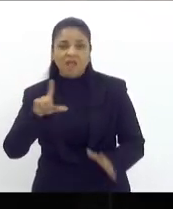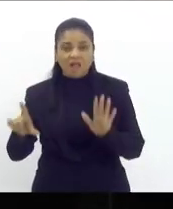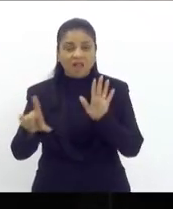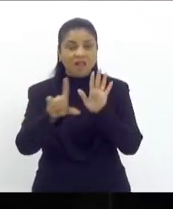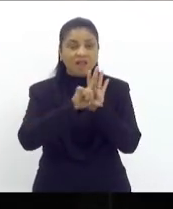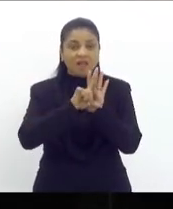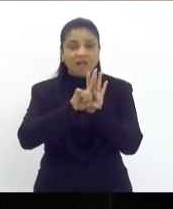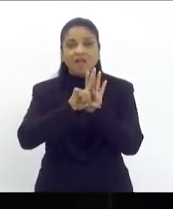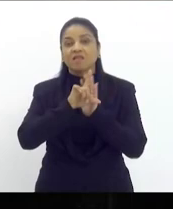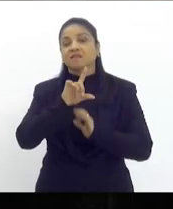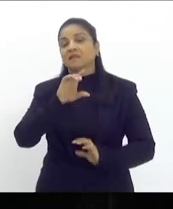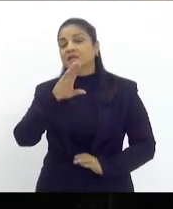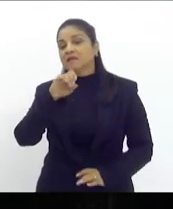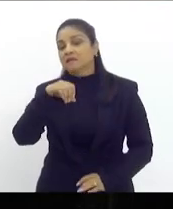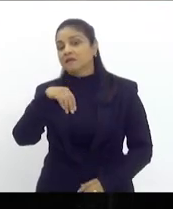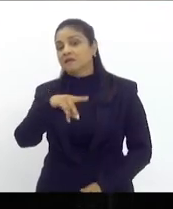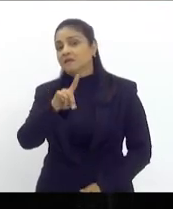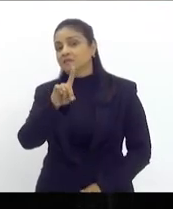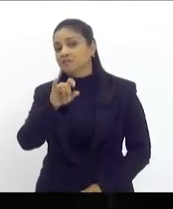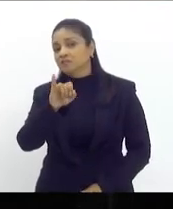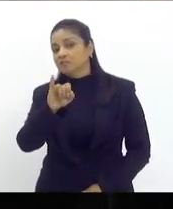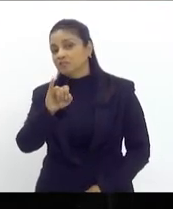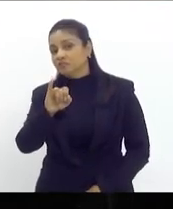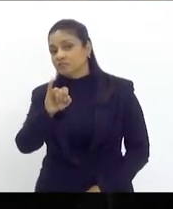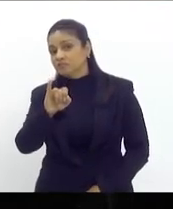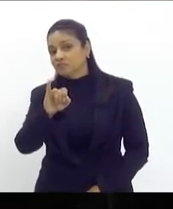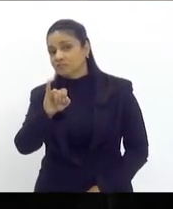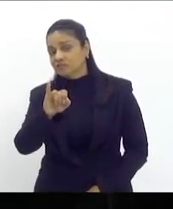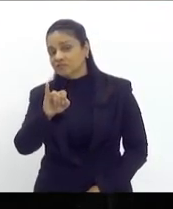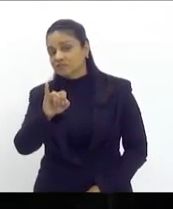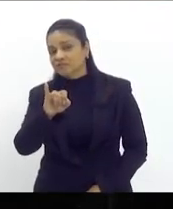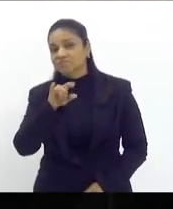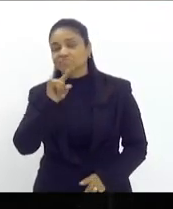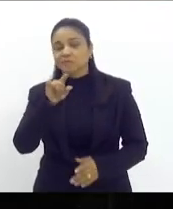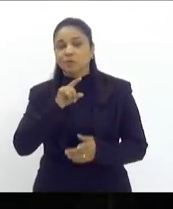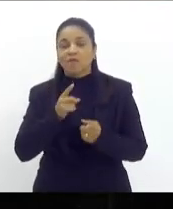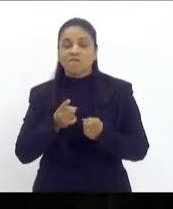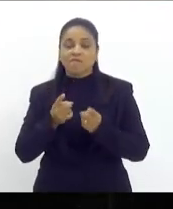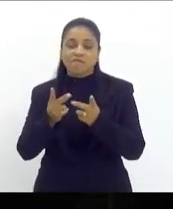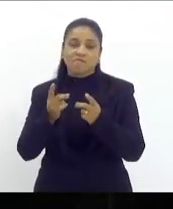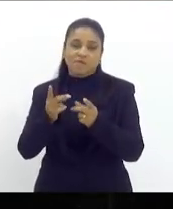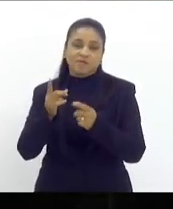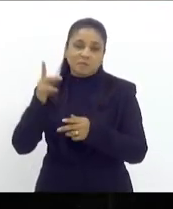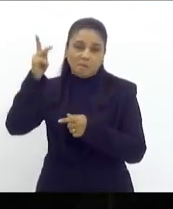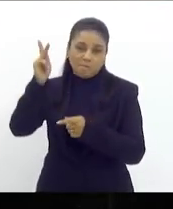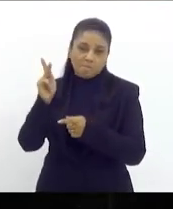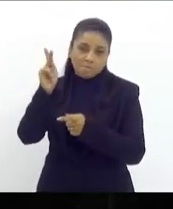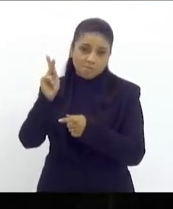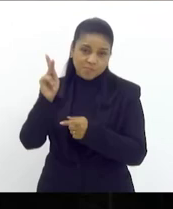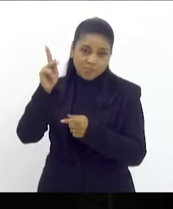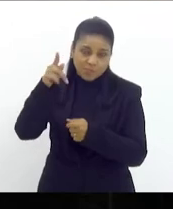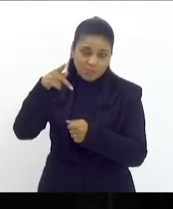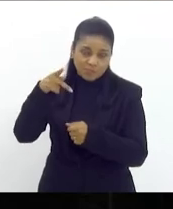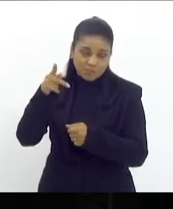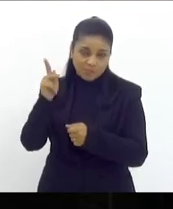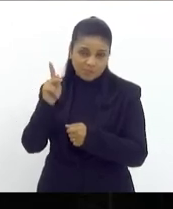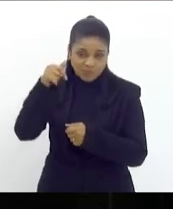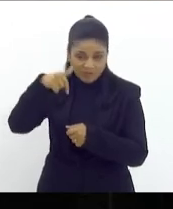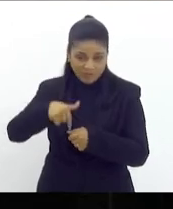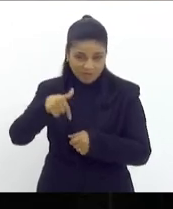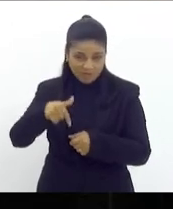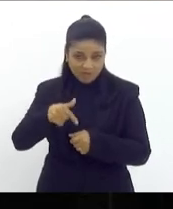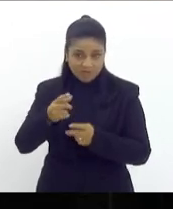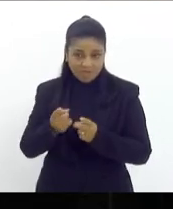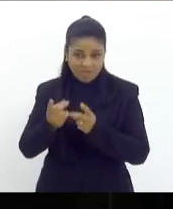candir que a gente exporta o petróleo aqui produzido e não